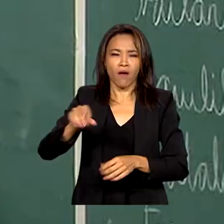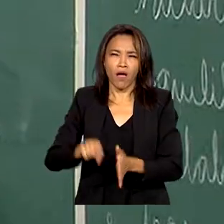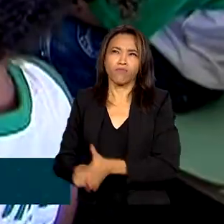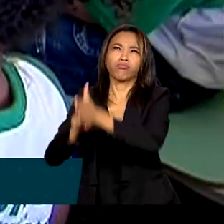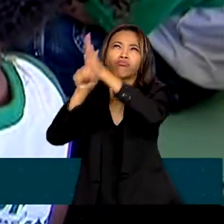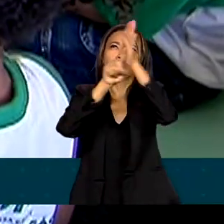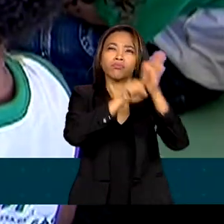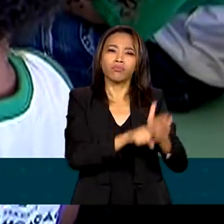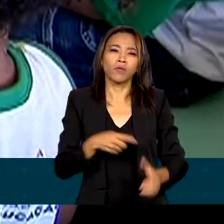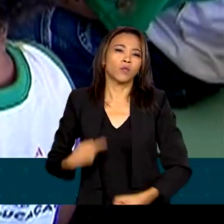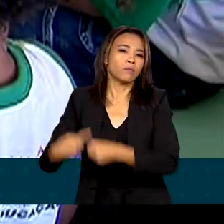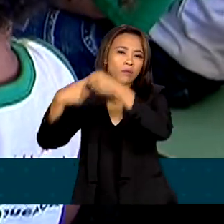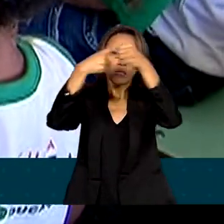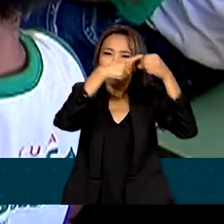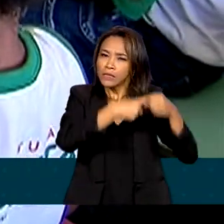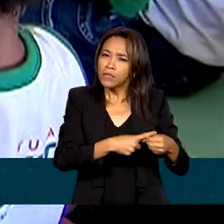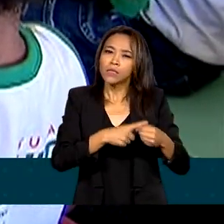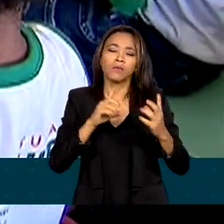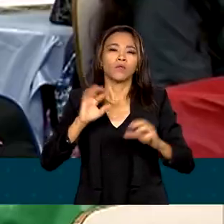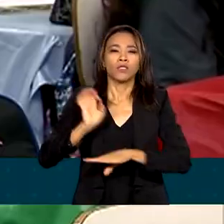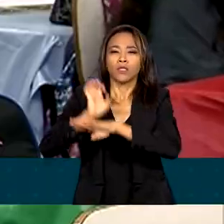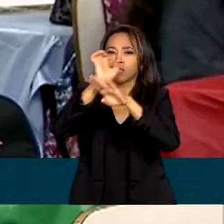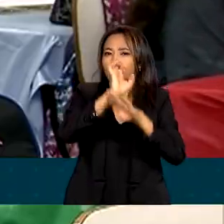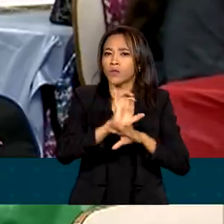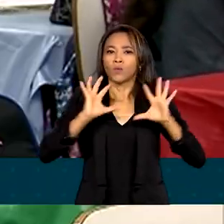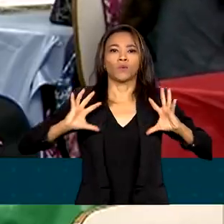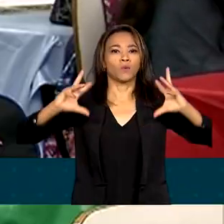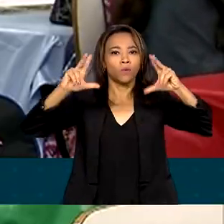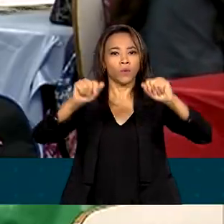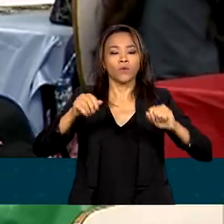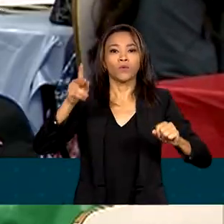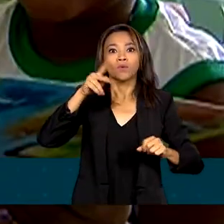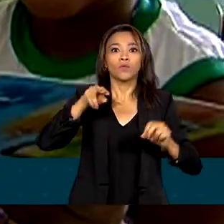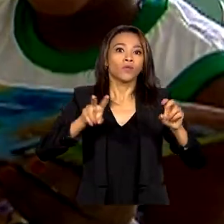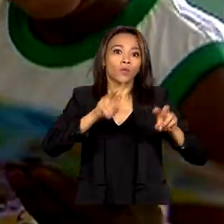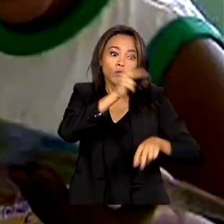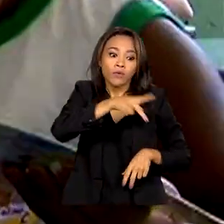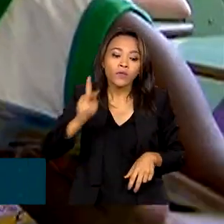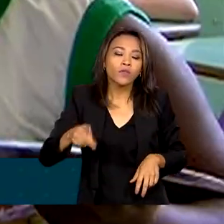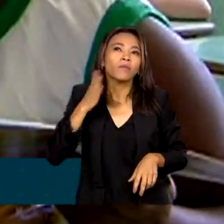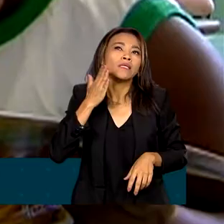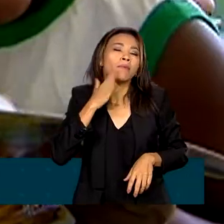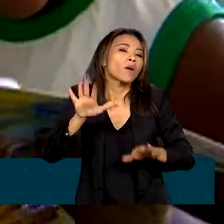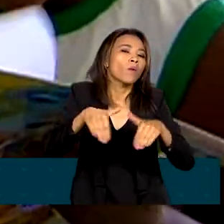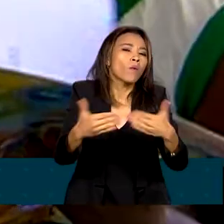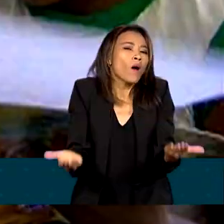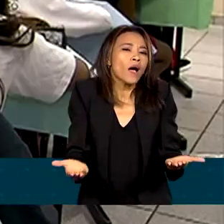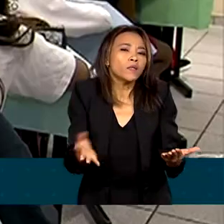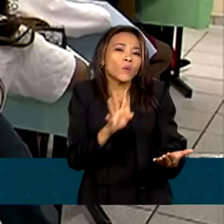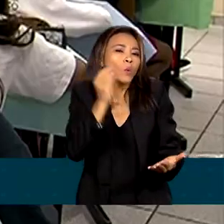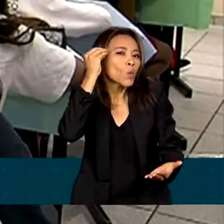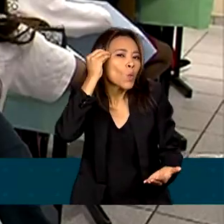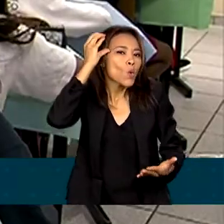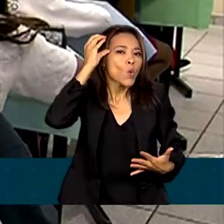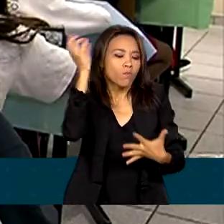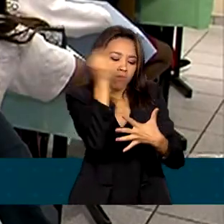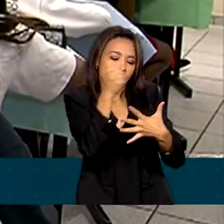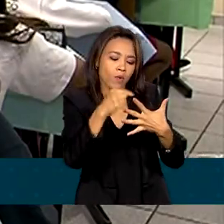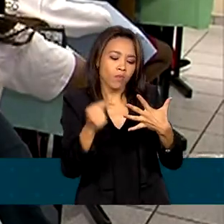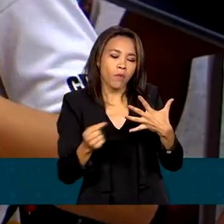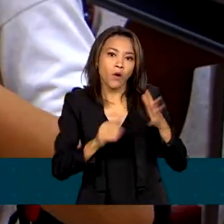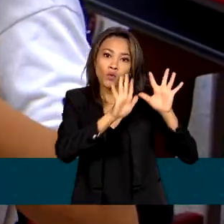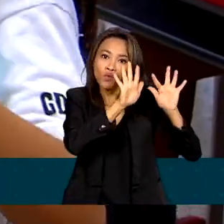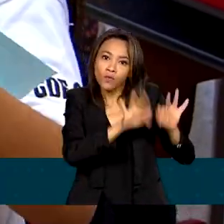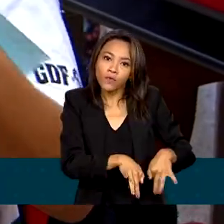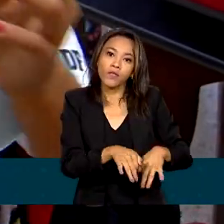municípios de todas as regiões do país para definir quais são os conhecimentos que se espera ao final do segundo